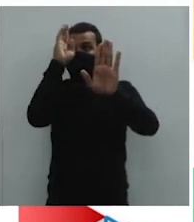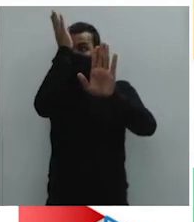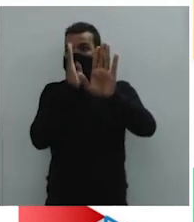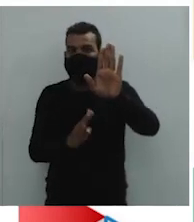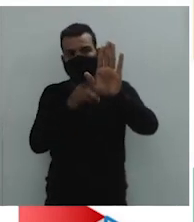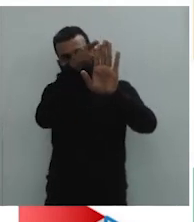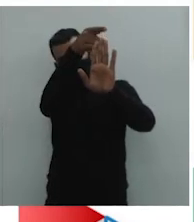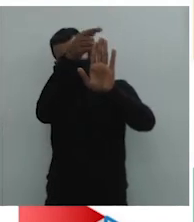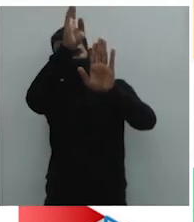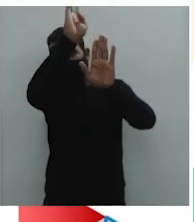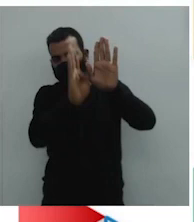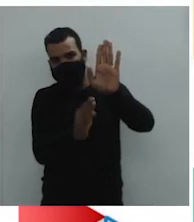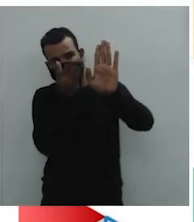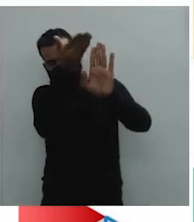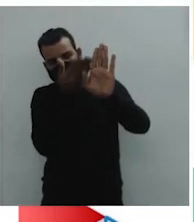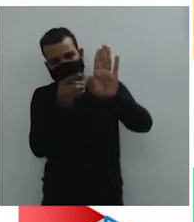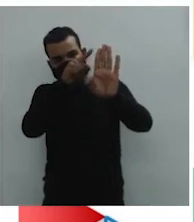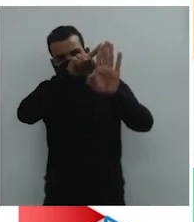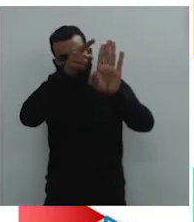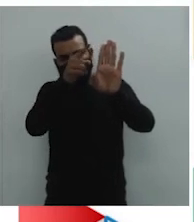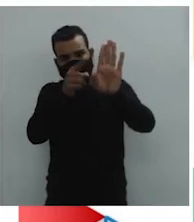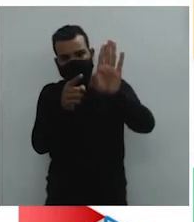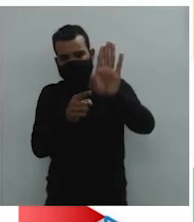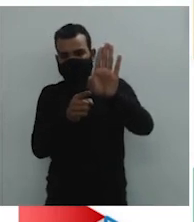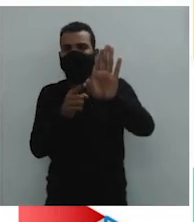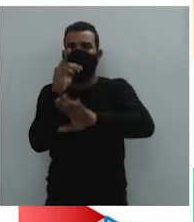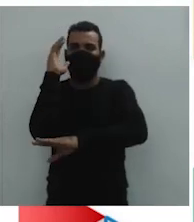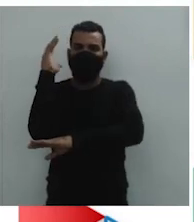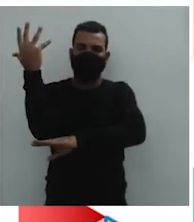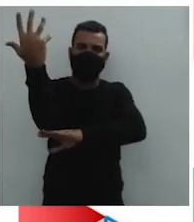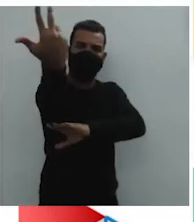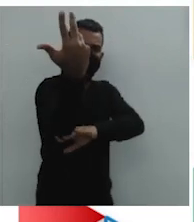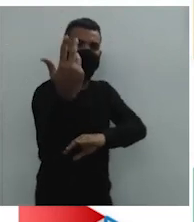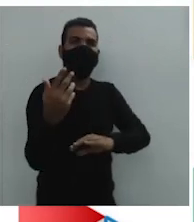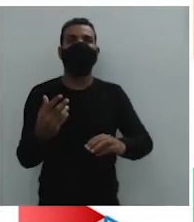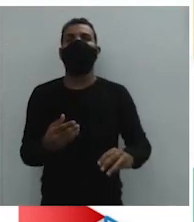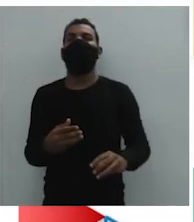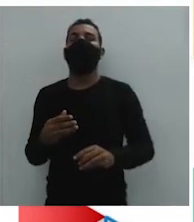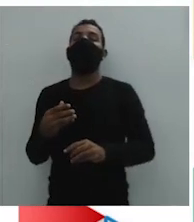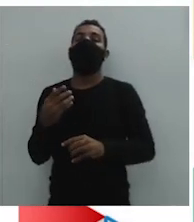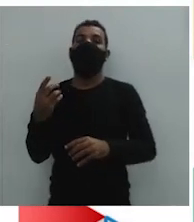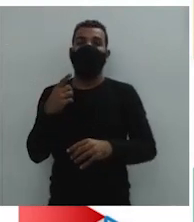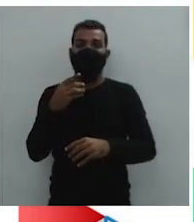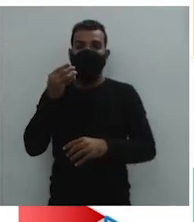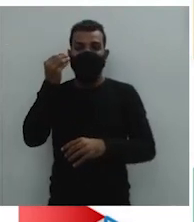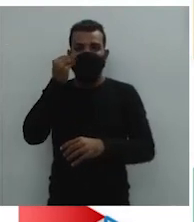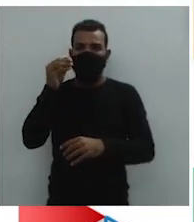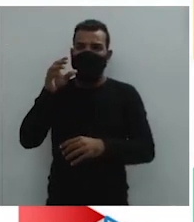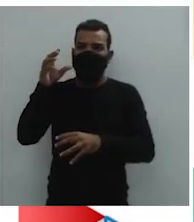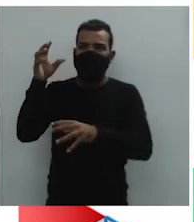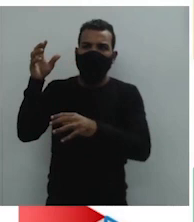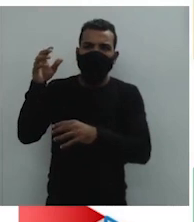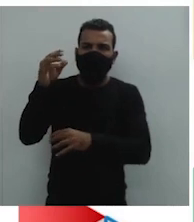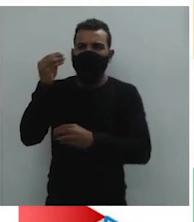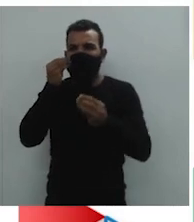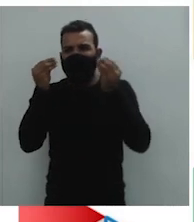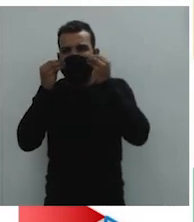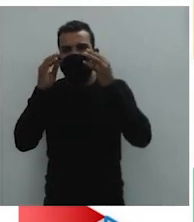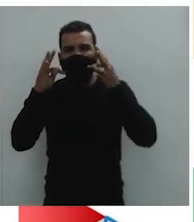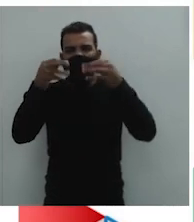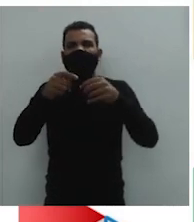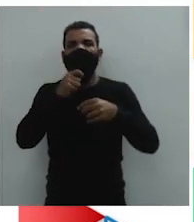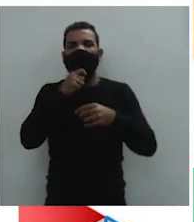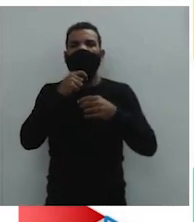armazenado o produto. Sempre às margens dos rios. Foi como se eles não tivessem explorado tanto ainda o território naquele momento.